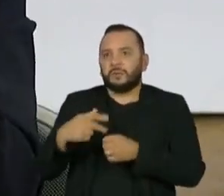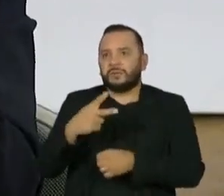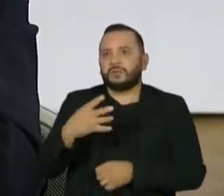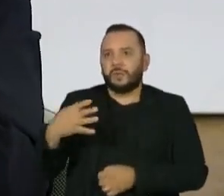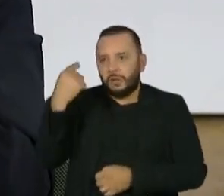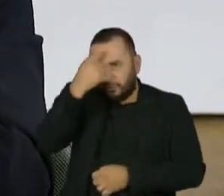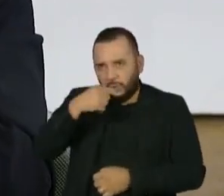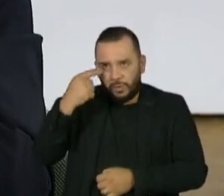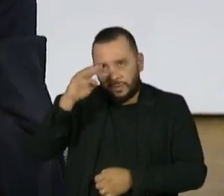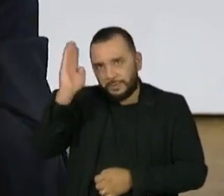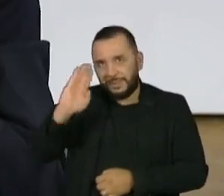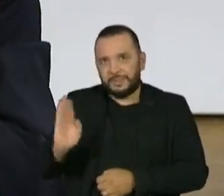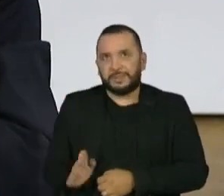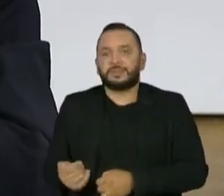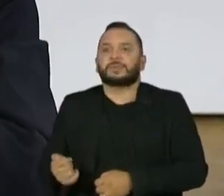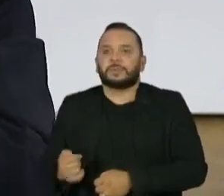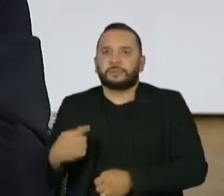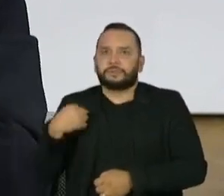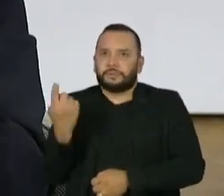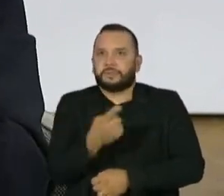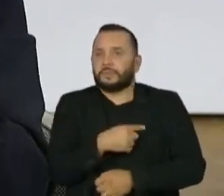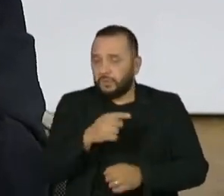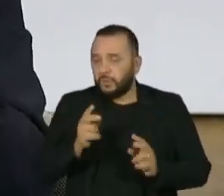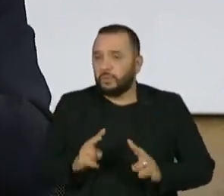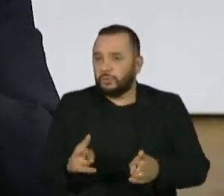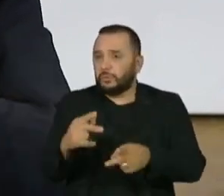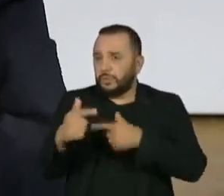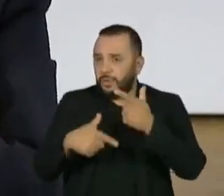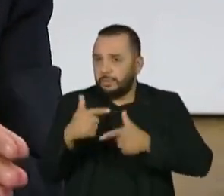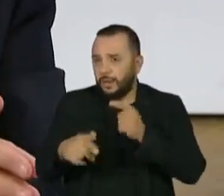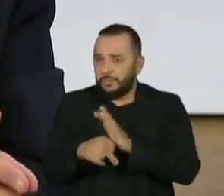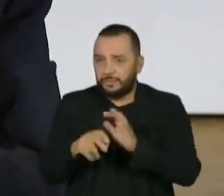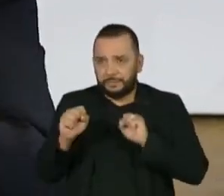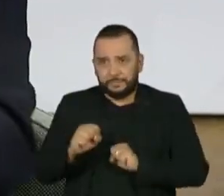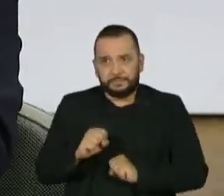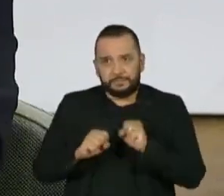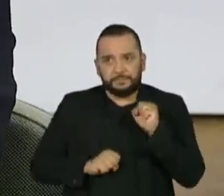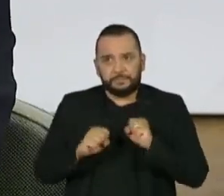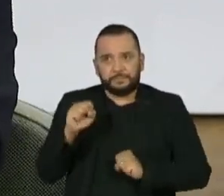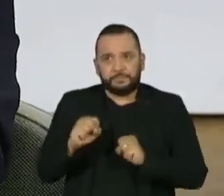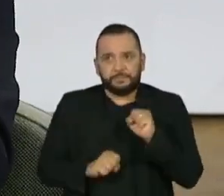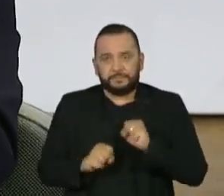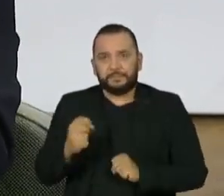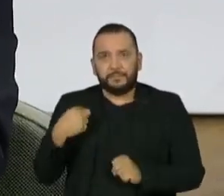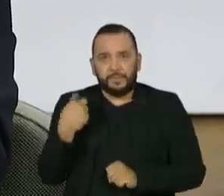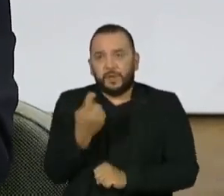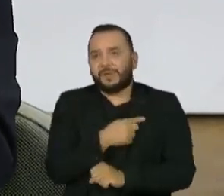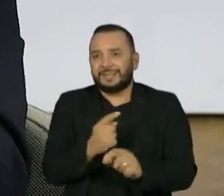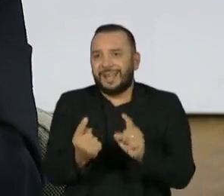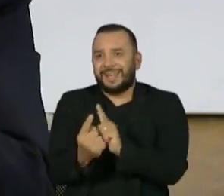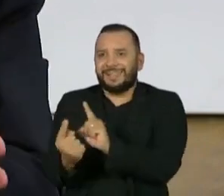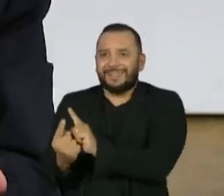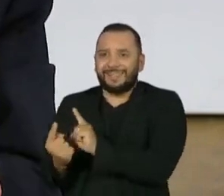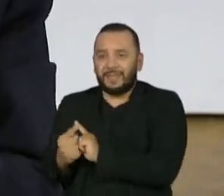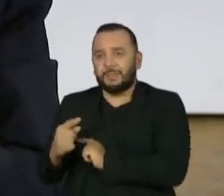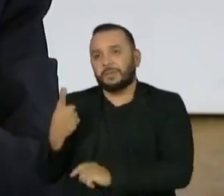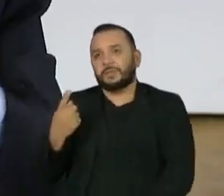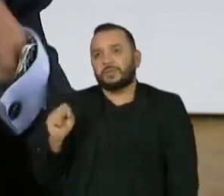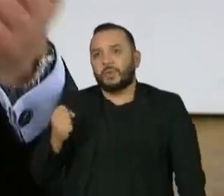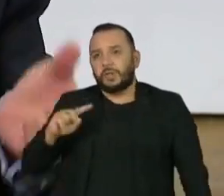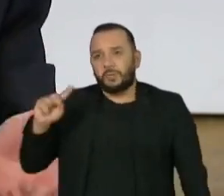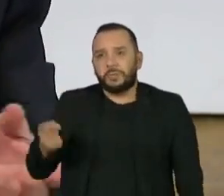é... E o que a gente continua fazendo como empresa, é o olha, Nós atendemos a 18 mil consumidores